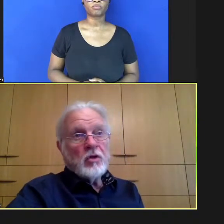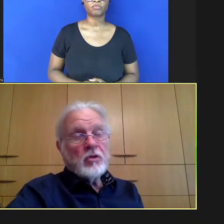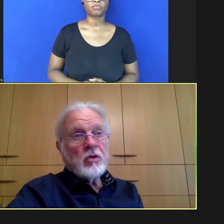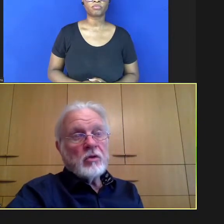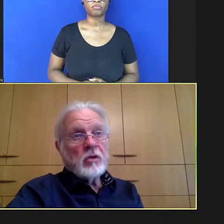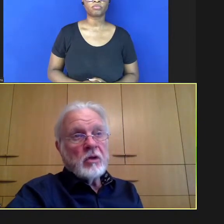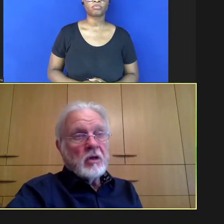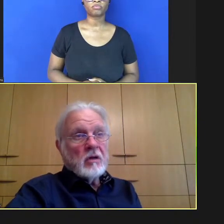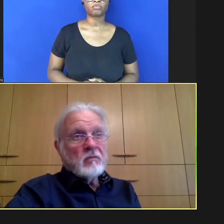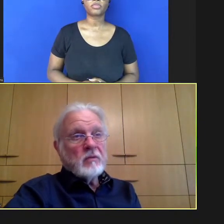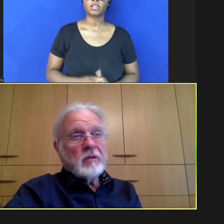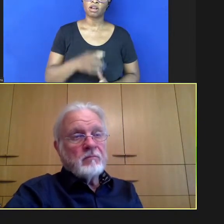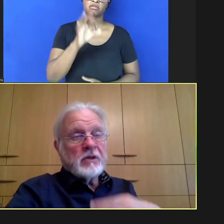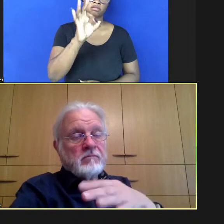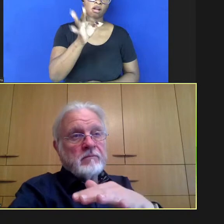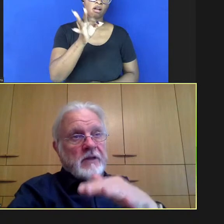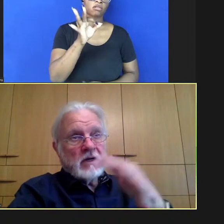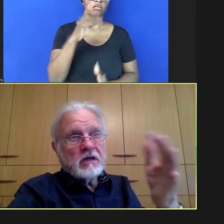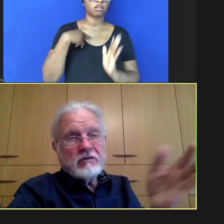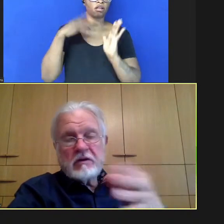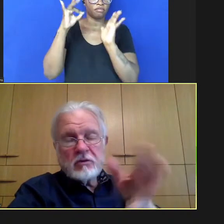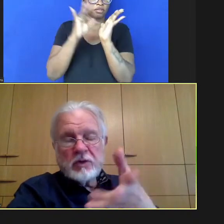certamente na verdade